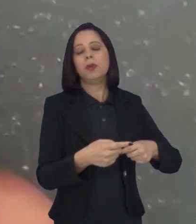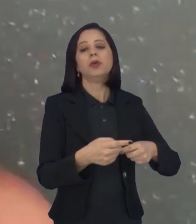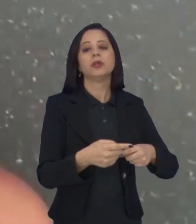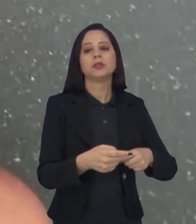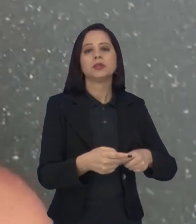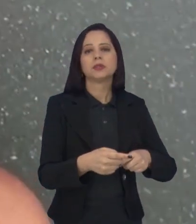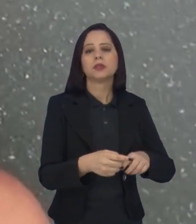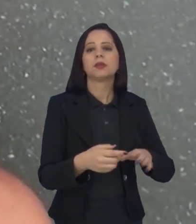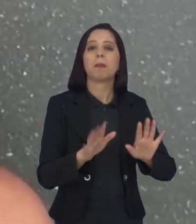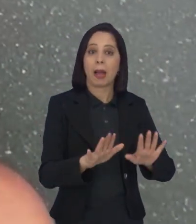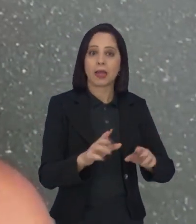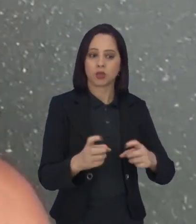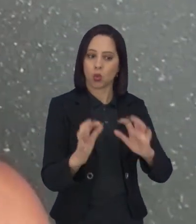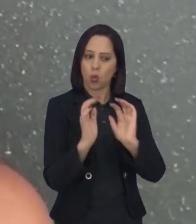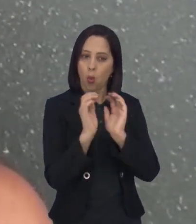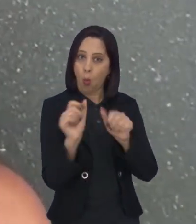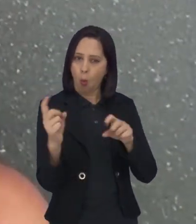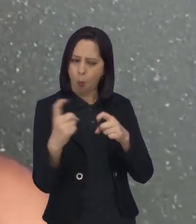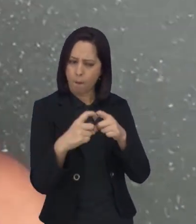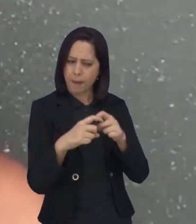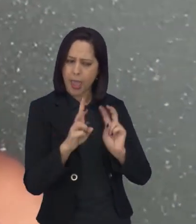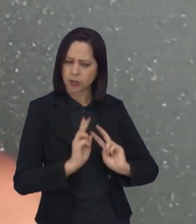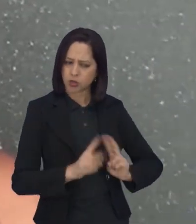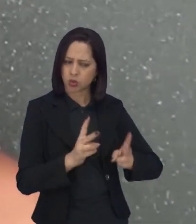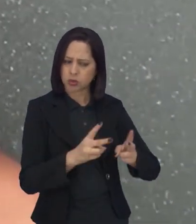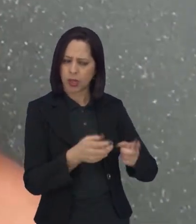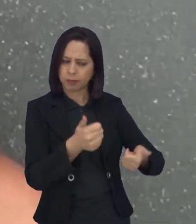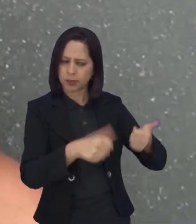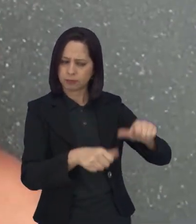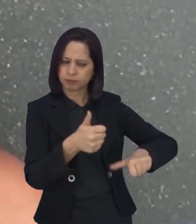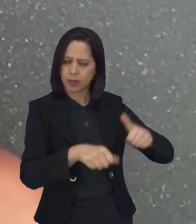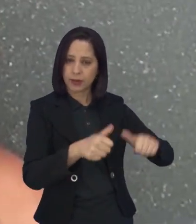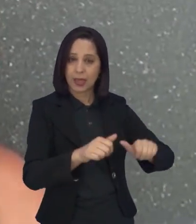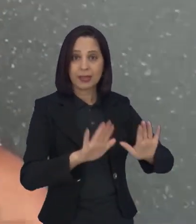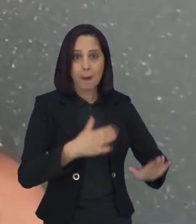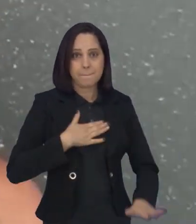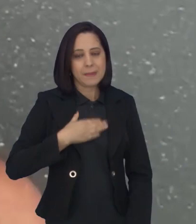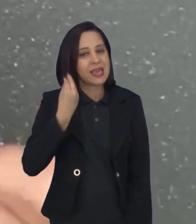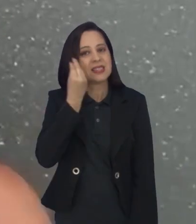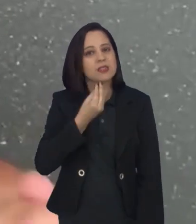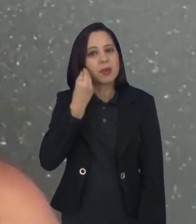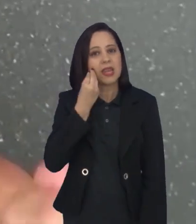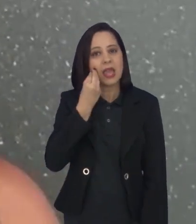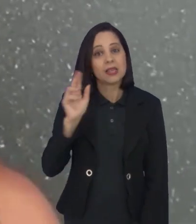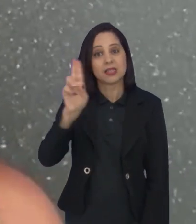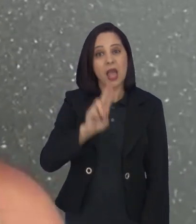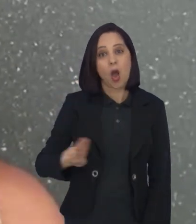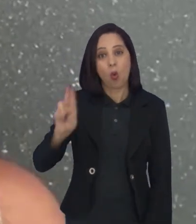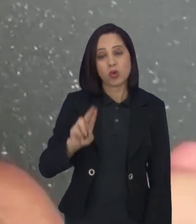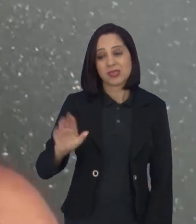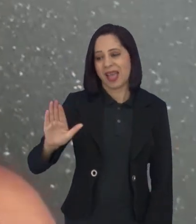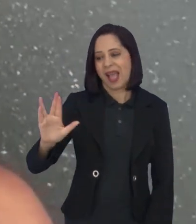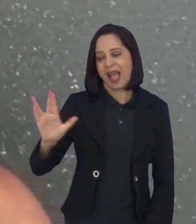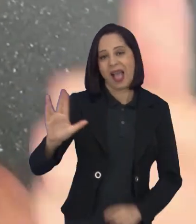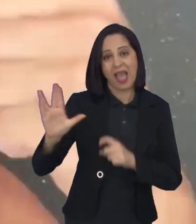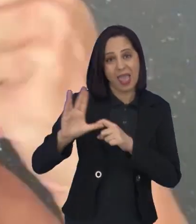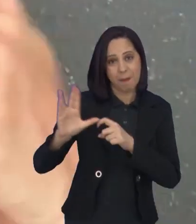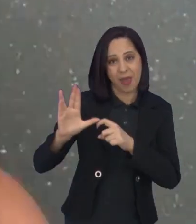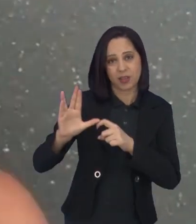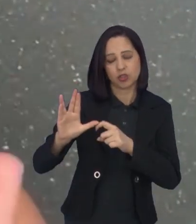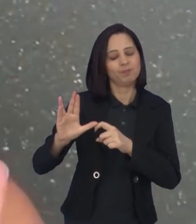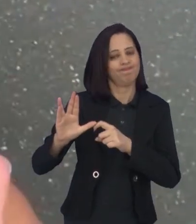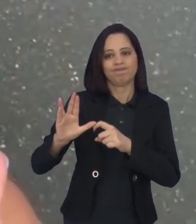Mas tudo isso foi acompanhado de perto. A gente teve uma experiência que, no nosso caso, não foi positiva. Mas eu acho que sempre vale quando